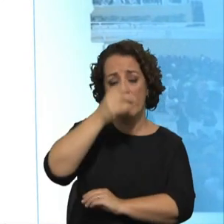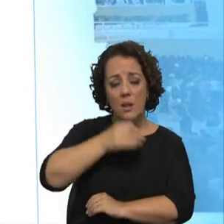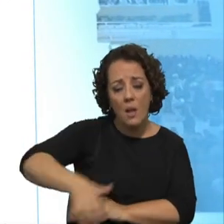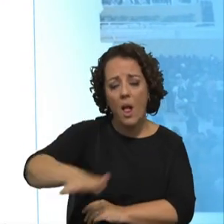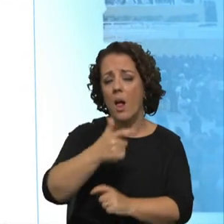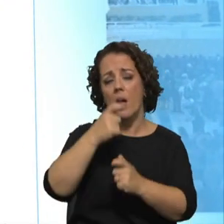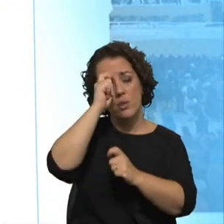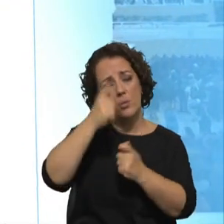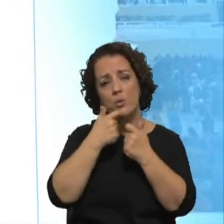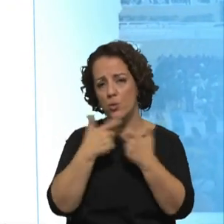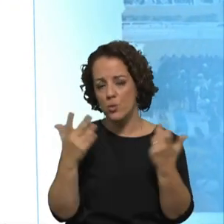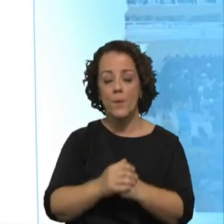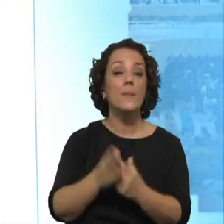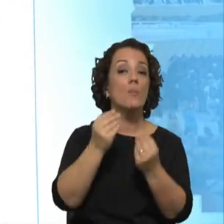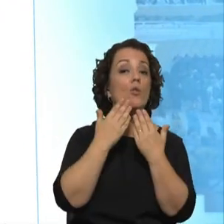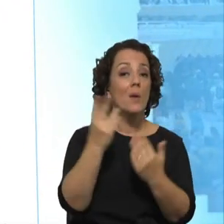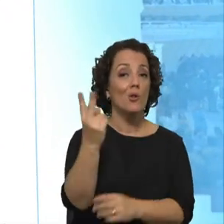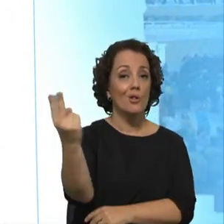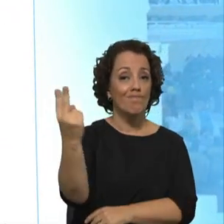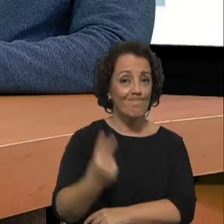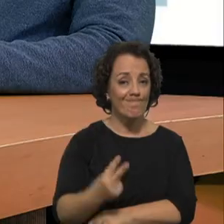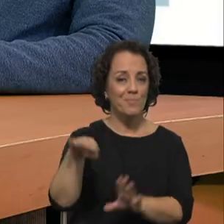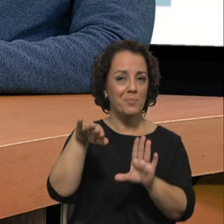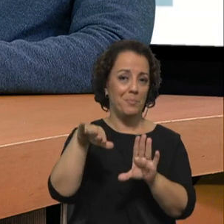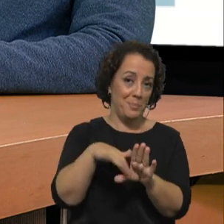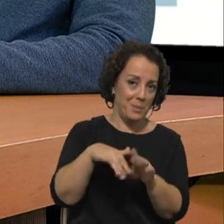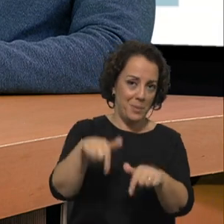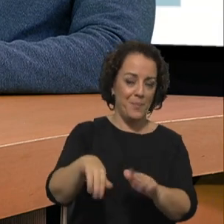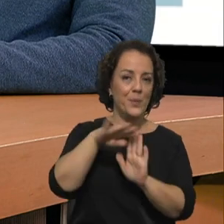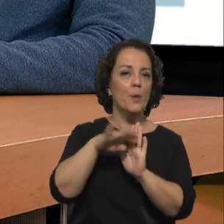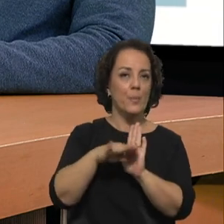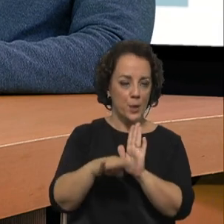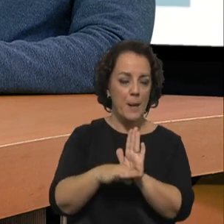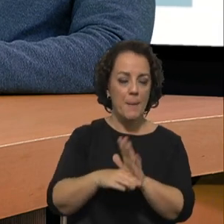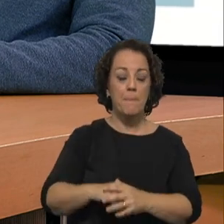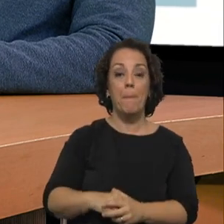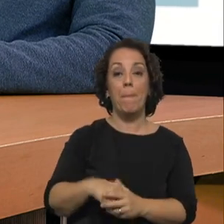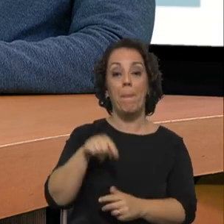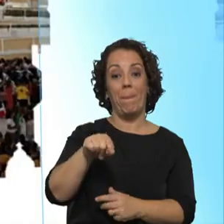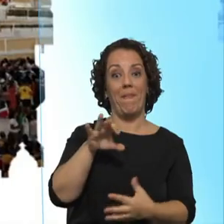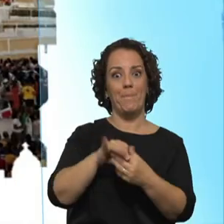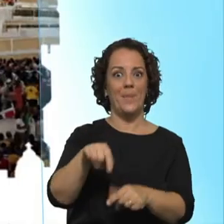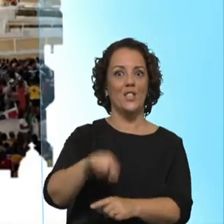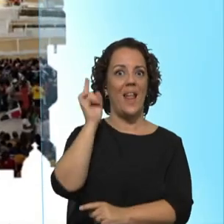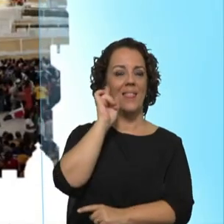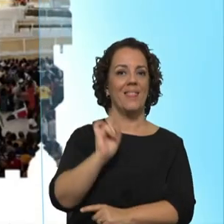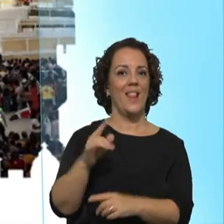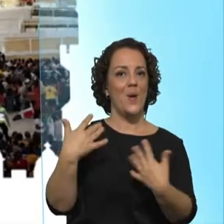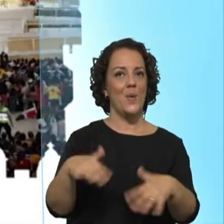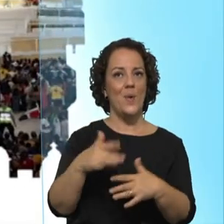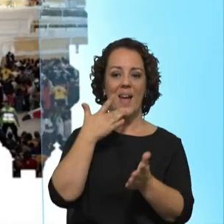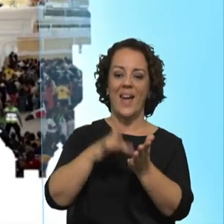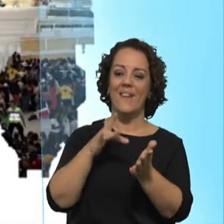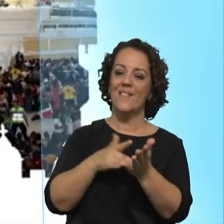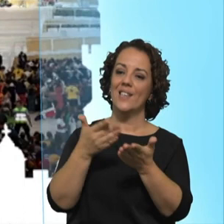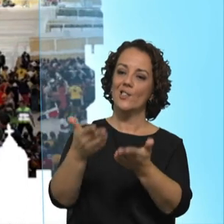muito a vossa presença e participação hoje no nosso programa, nesta data redonda da revista O